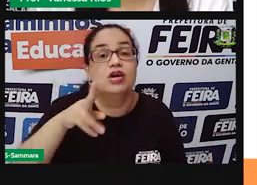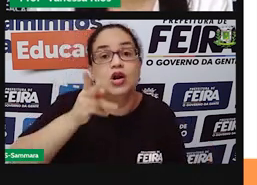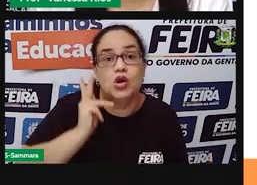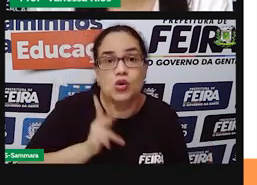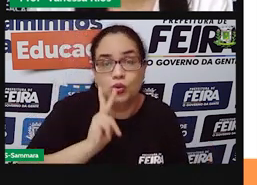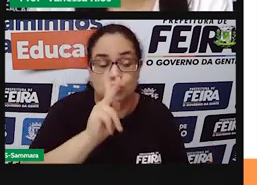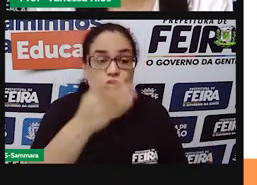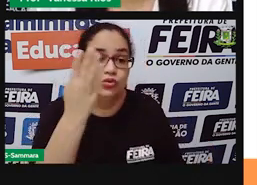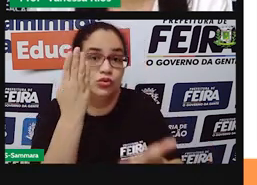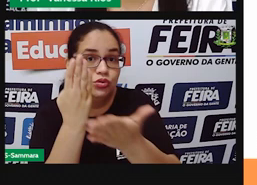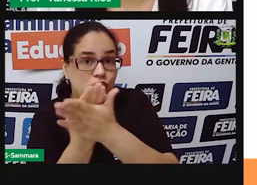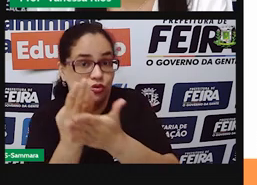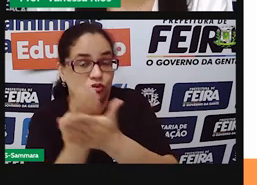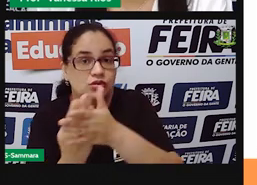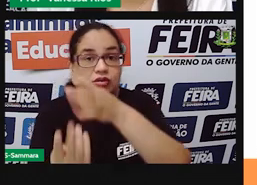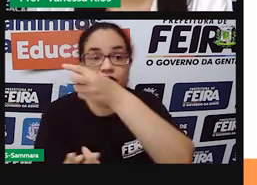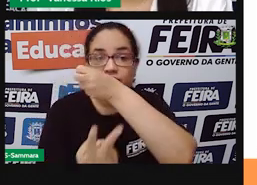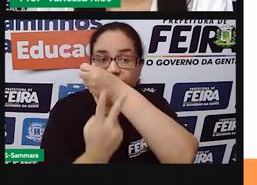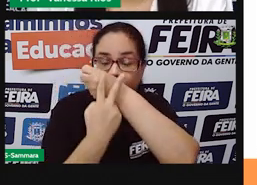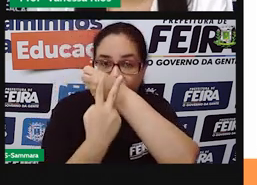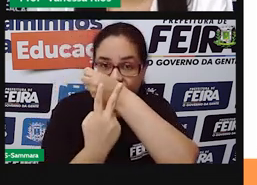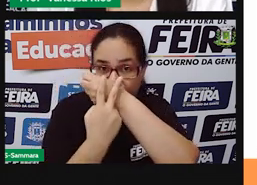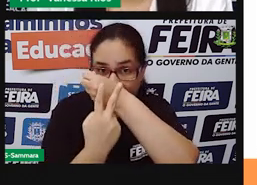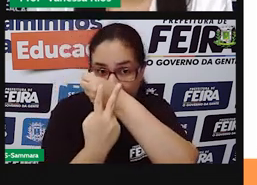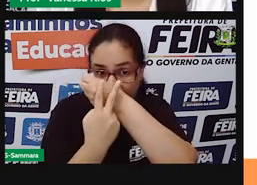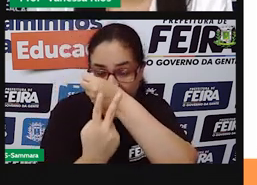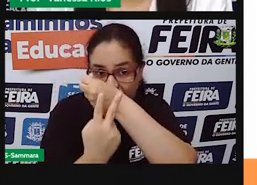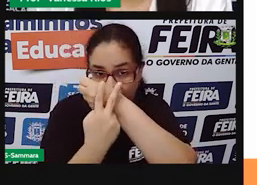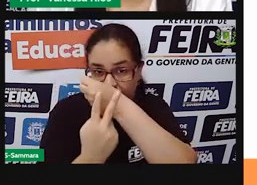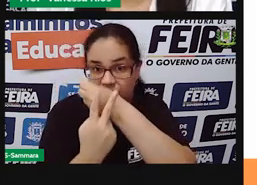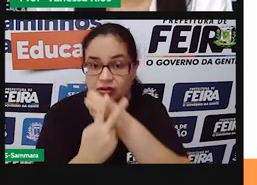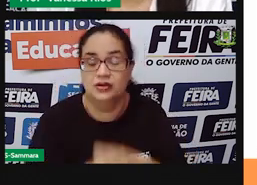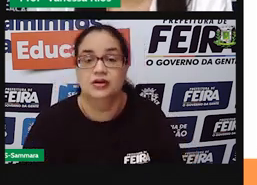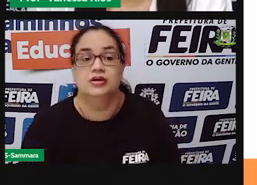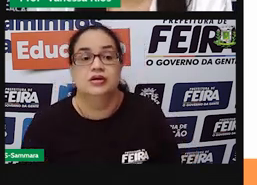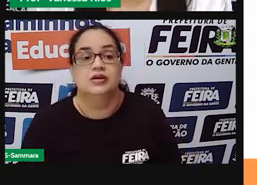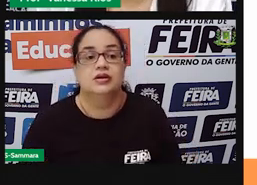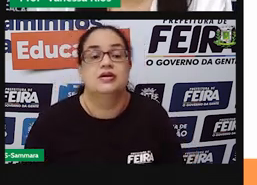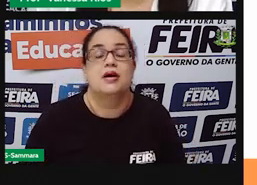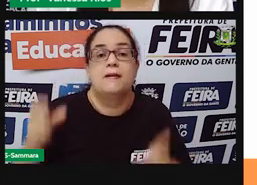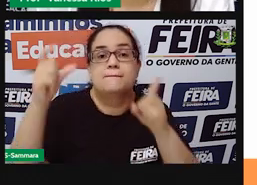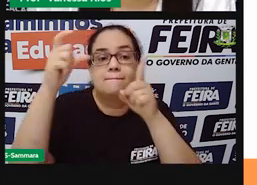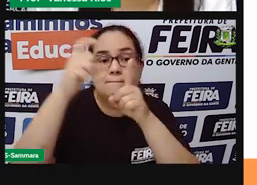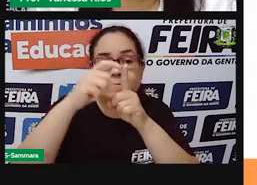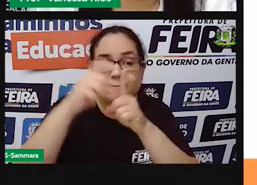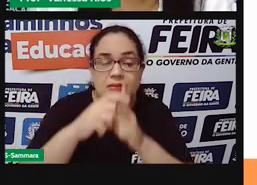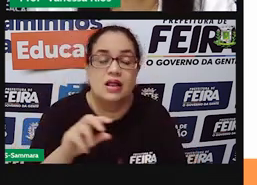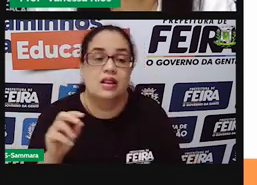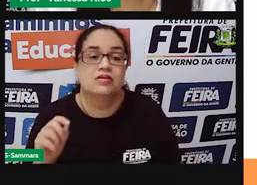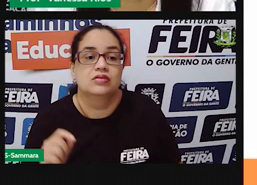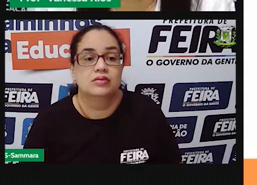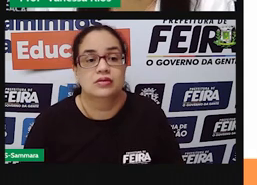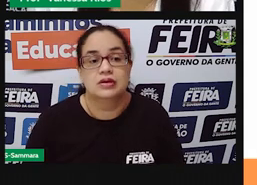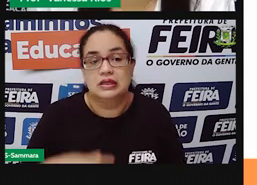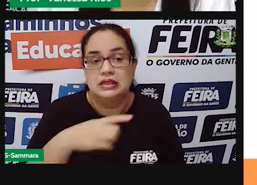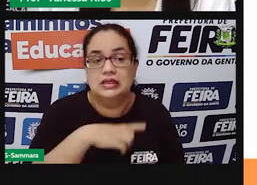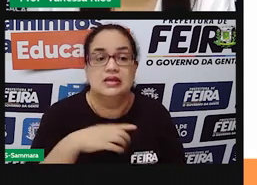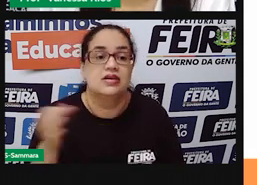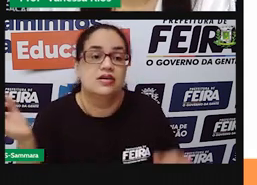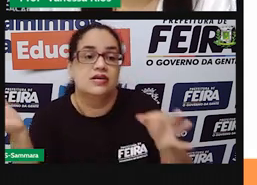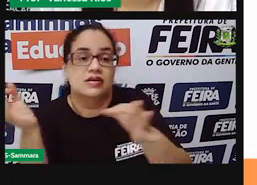estudando sobre o verbo, né? Que é uma denominação, uma palavrinha tão pequena, contendo aí tão